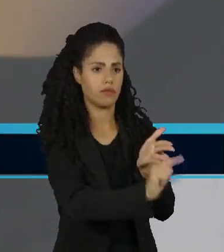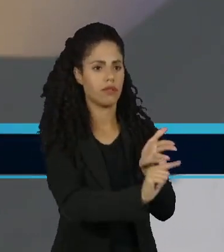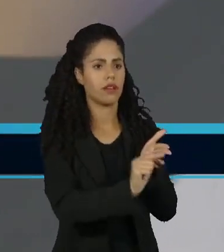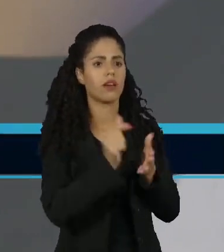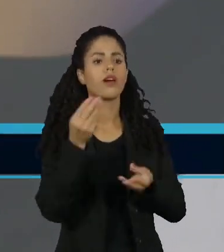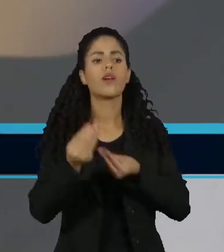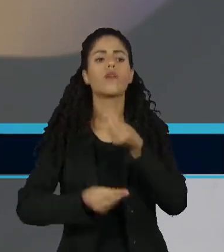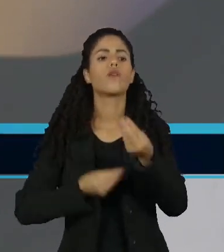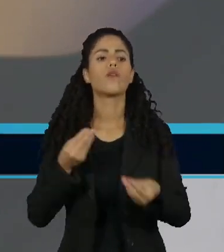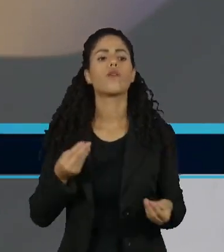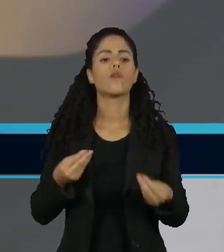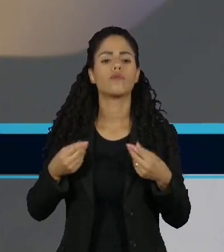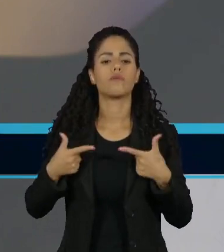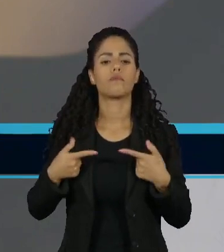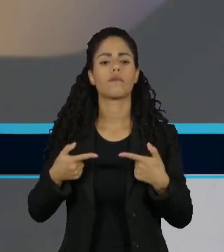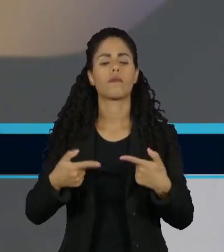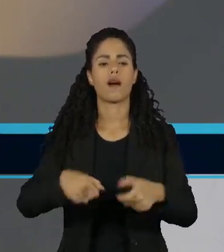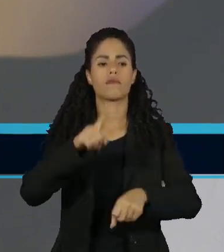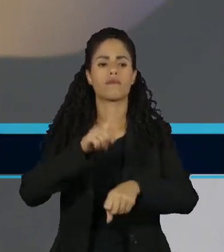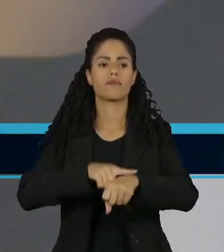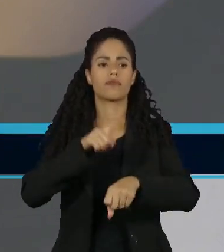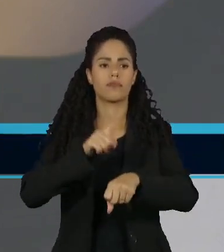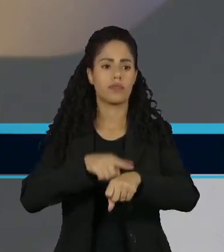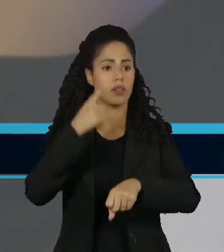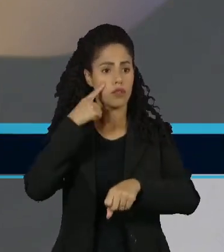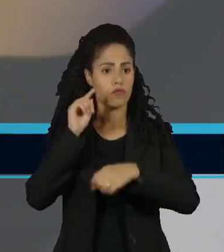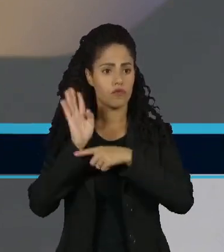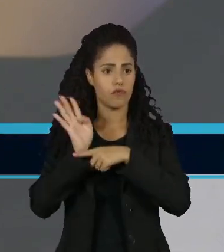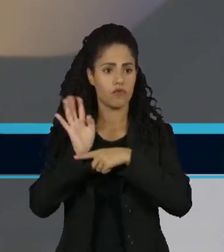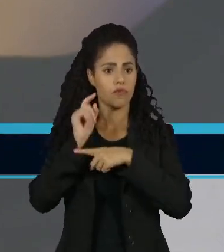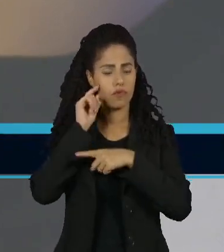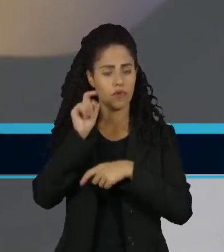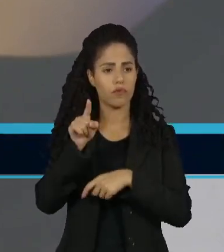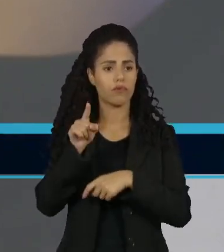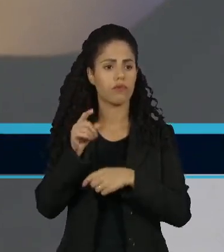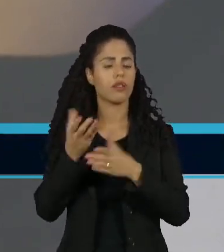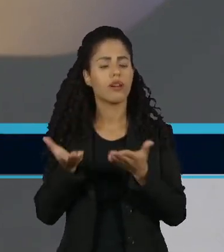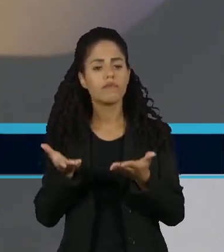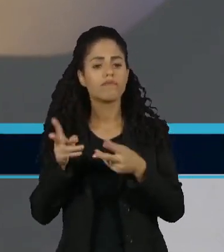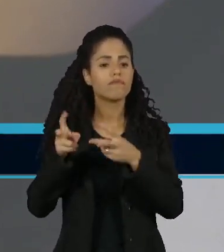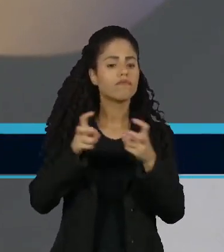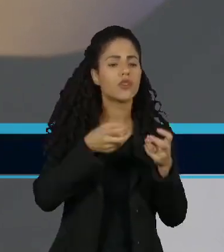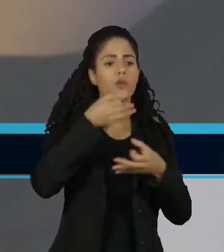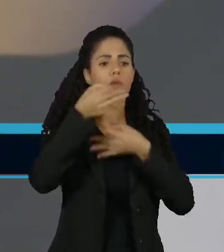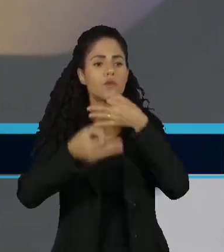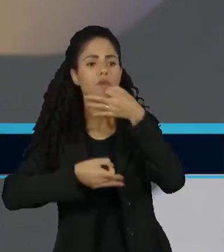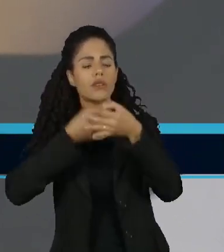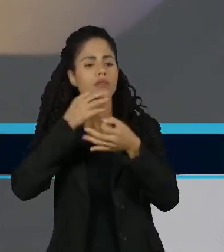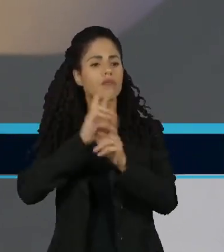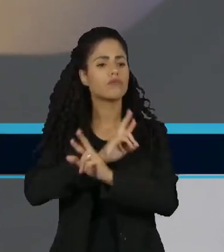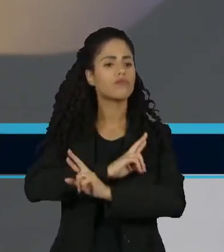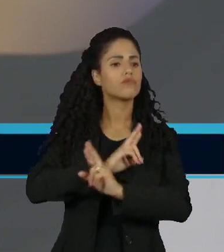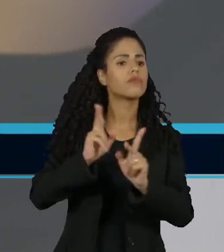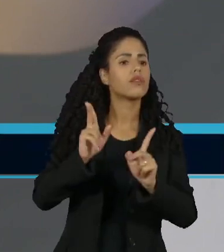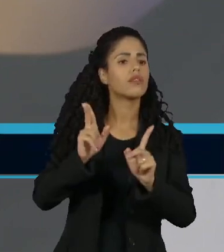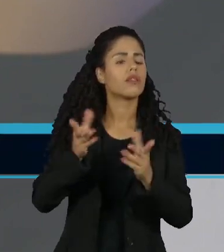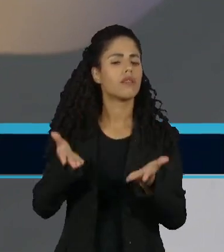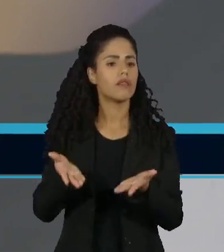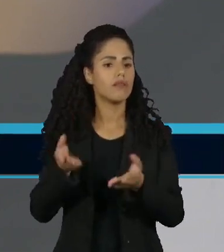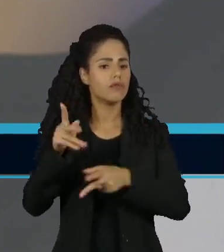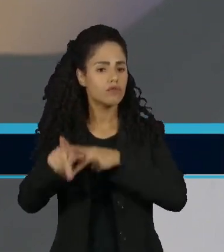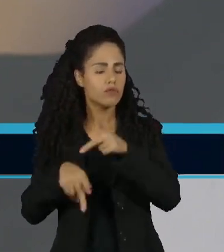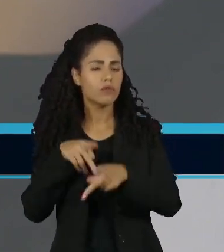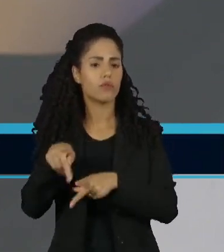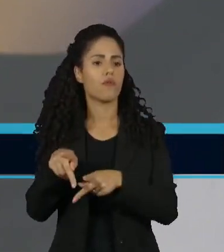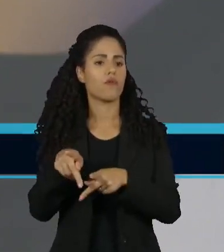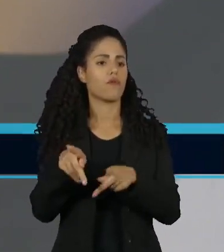a partir da guerra transmitida em tempo real, por imagens, que criam, então, opiniões públicas que